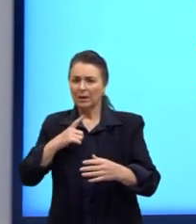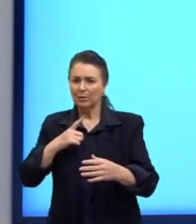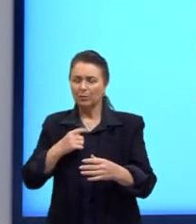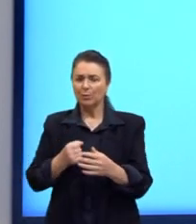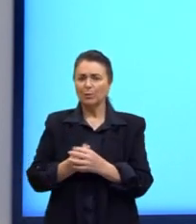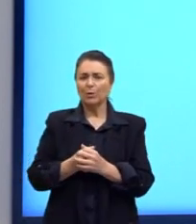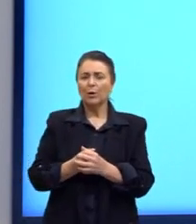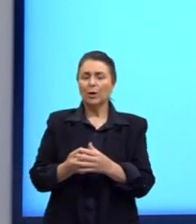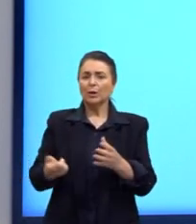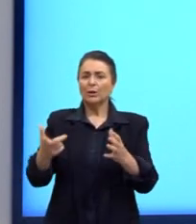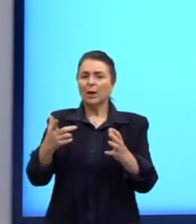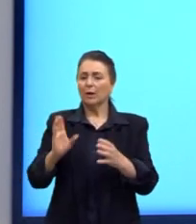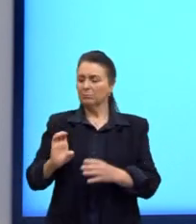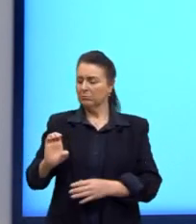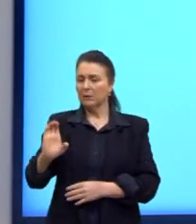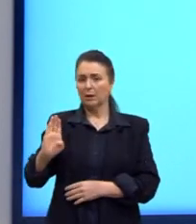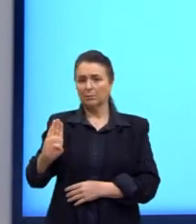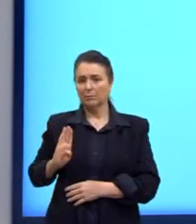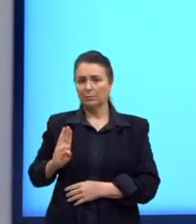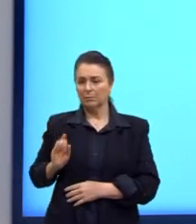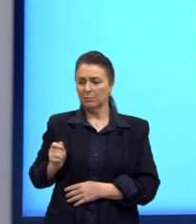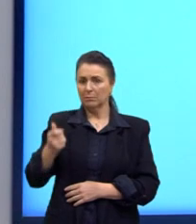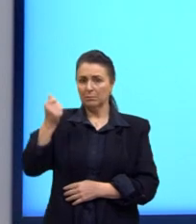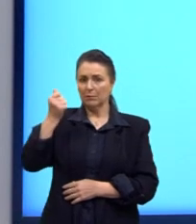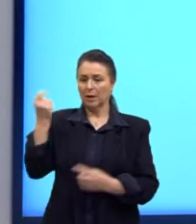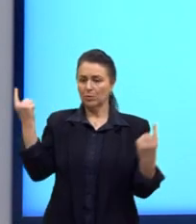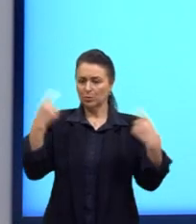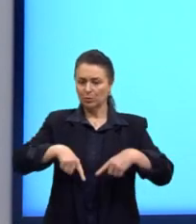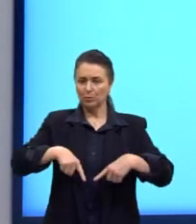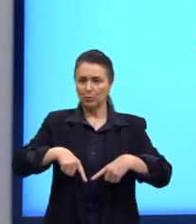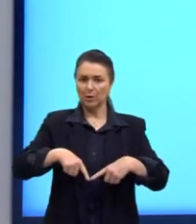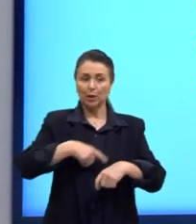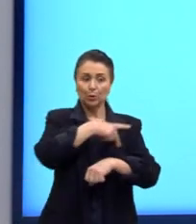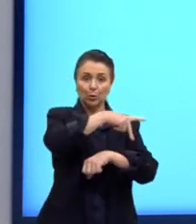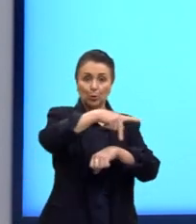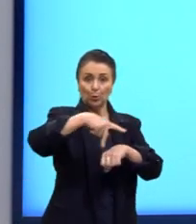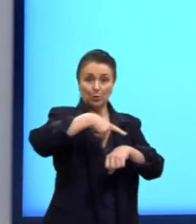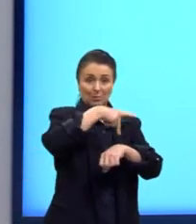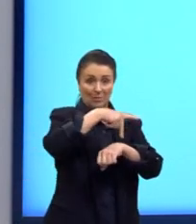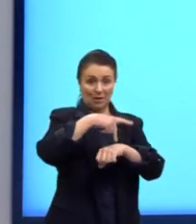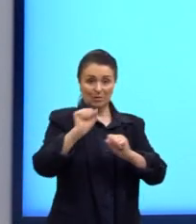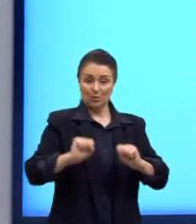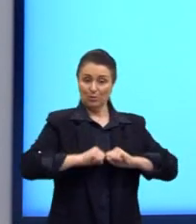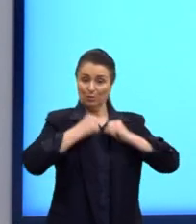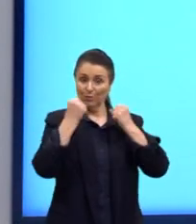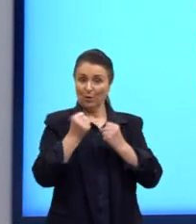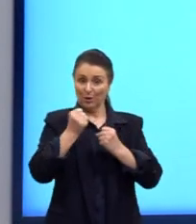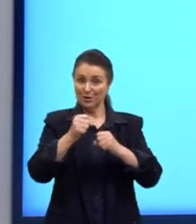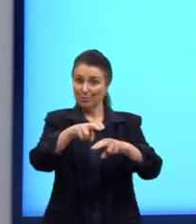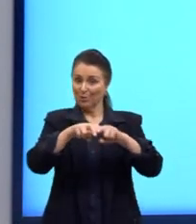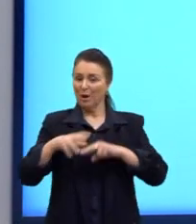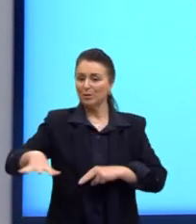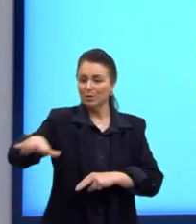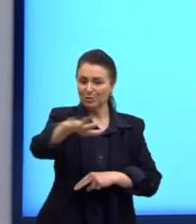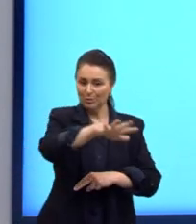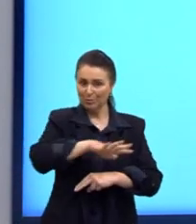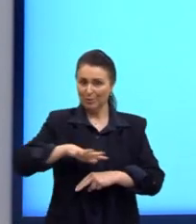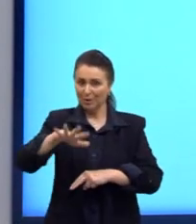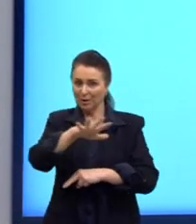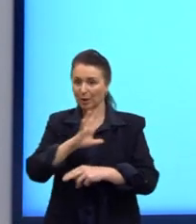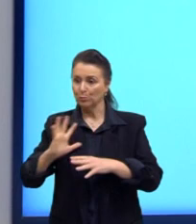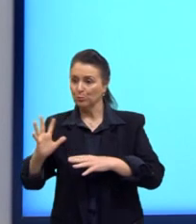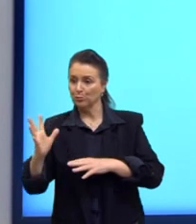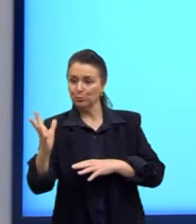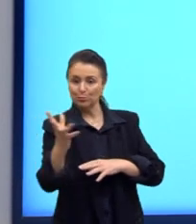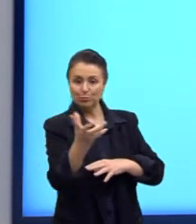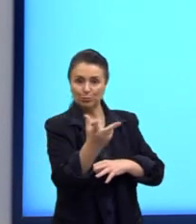evolução da burguesia, como a disputa das grandes potências pela diversificação de mercados, de consumidores e matéria